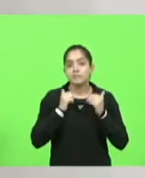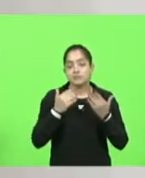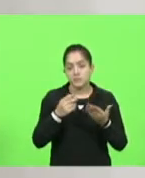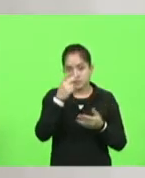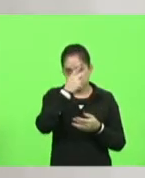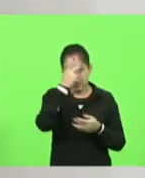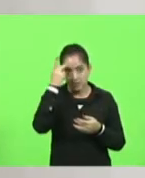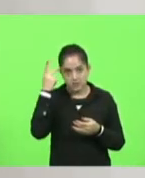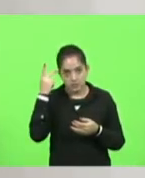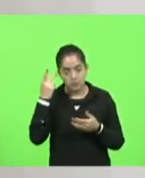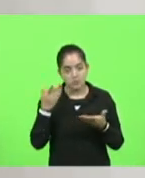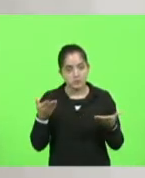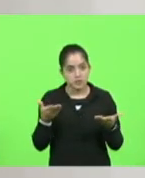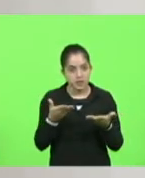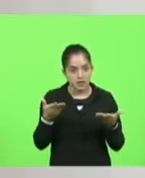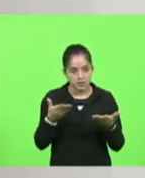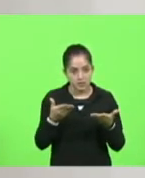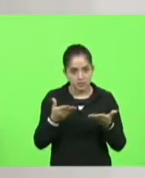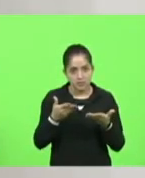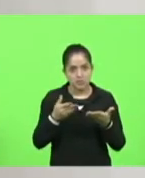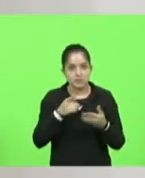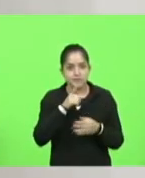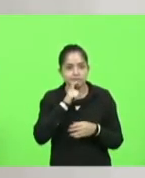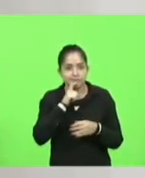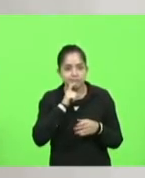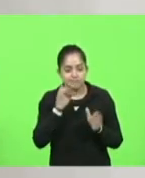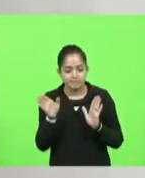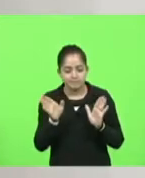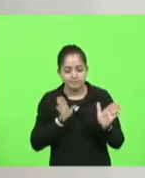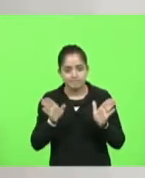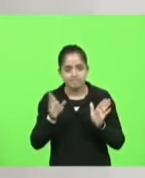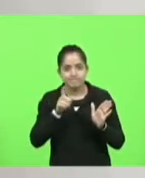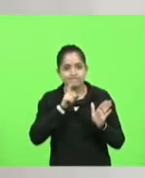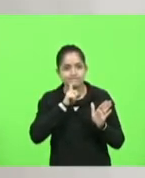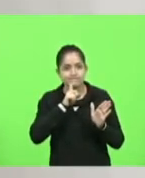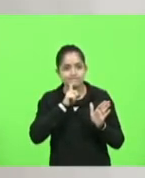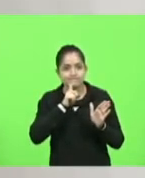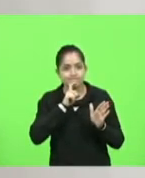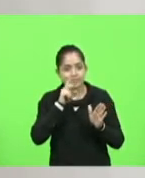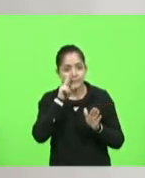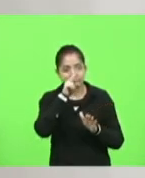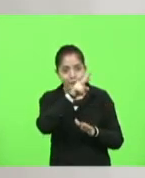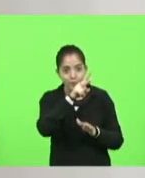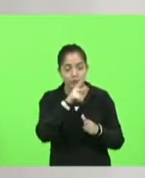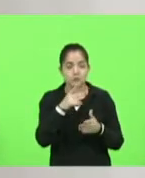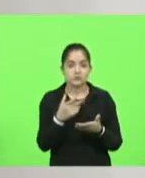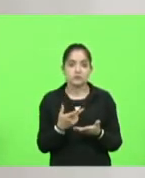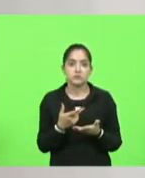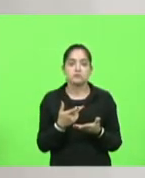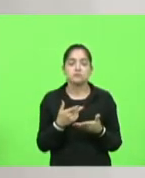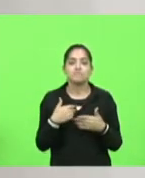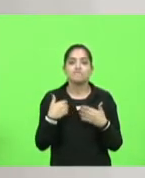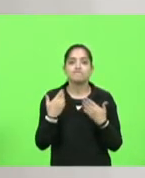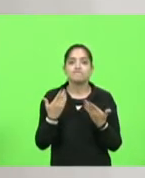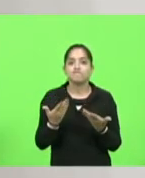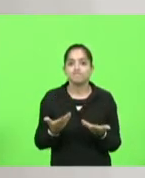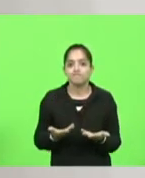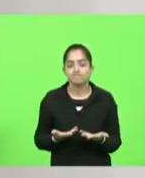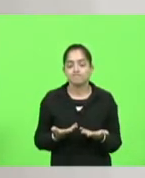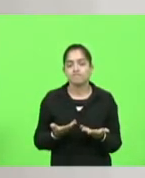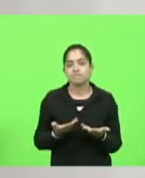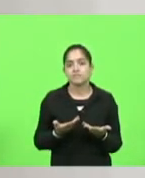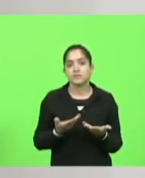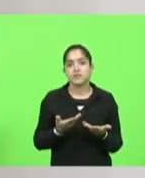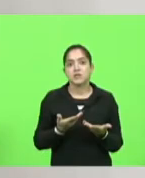neste inverno dolorido que está aí que se avizinha nesses tempos não tem o